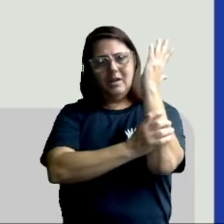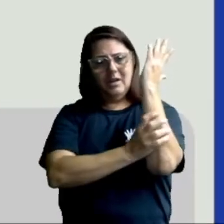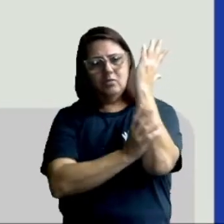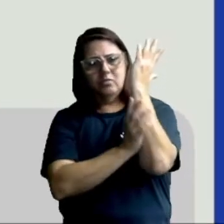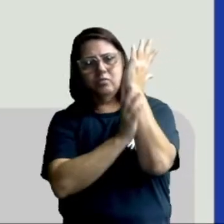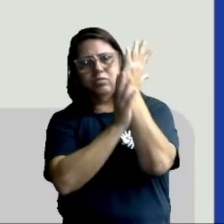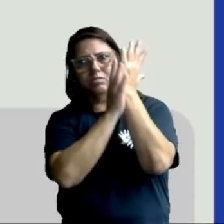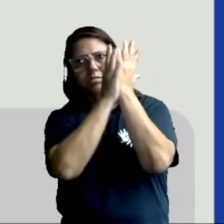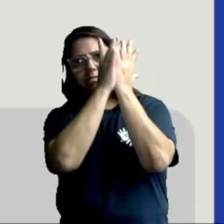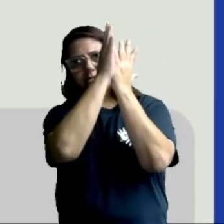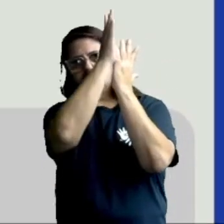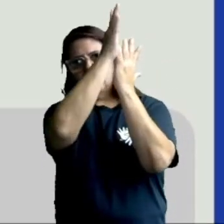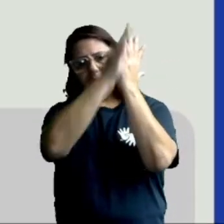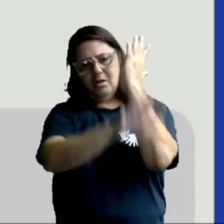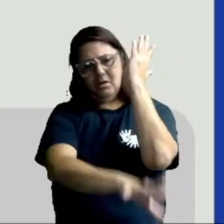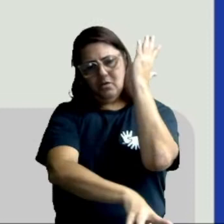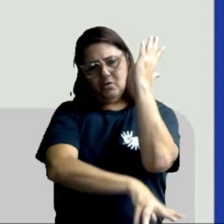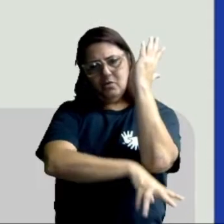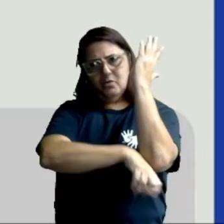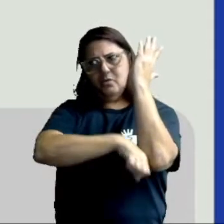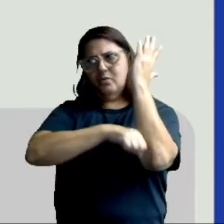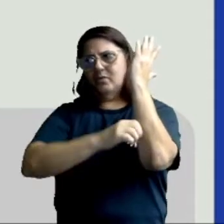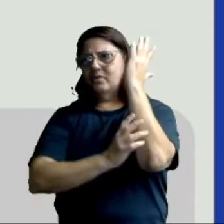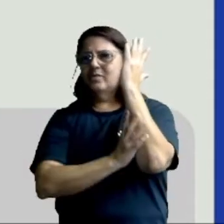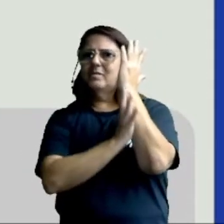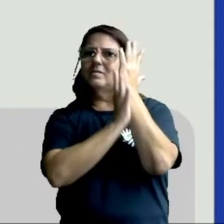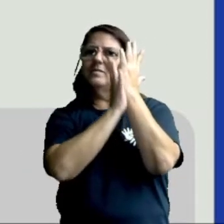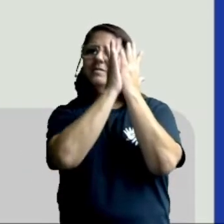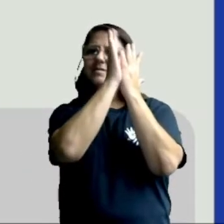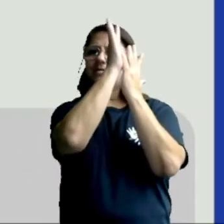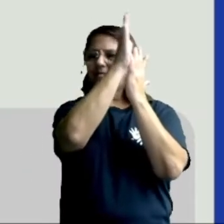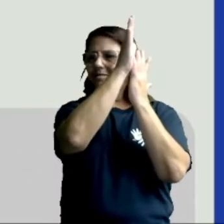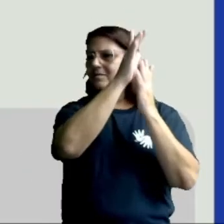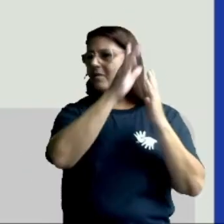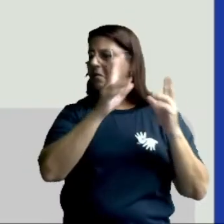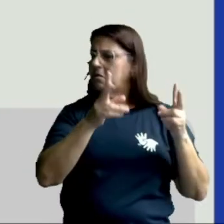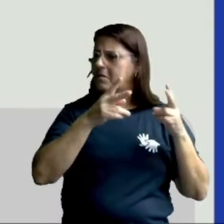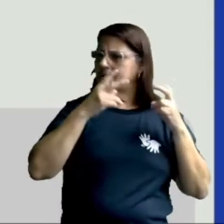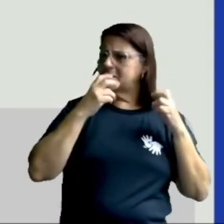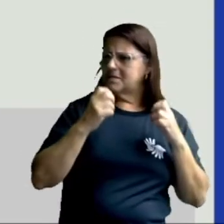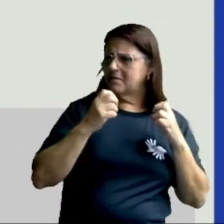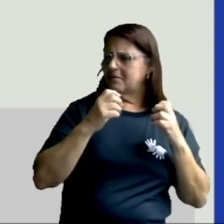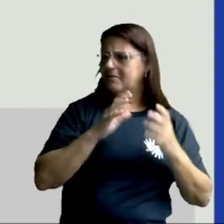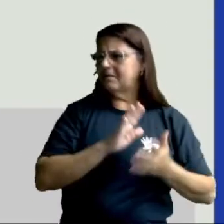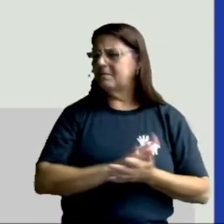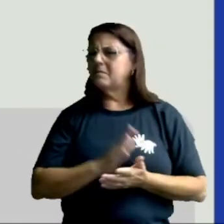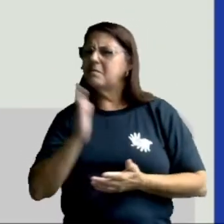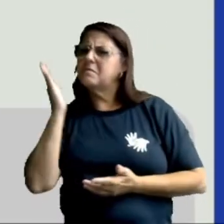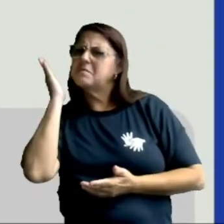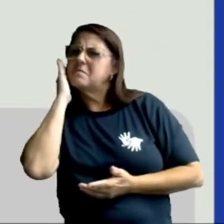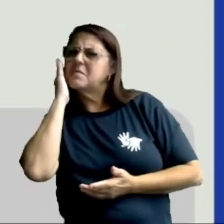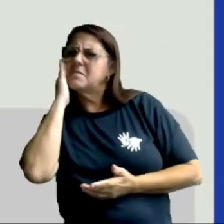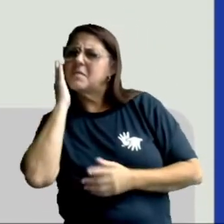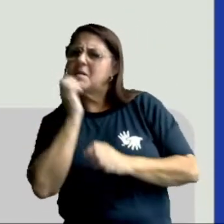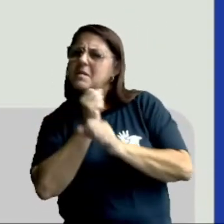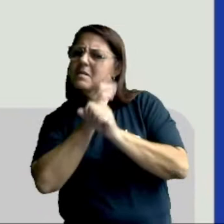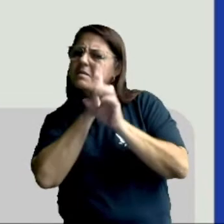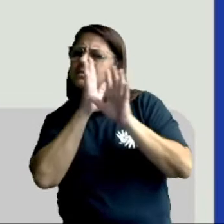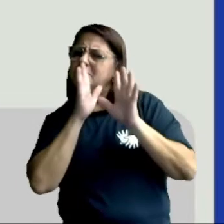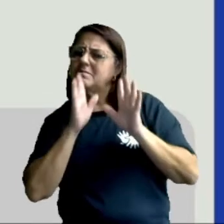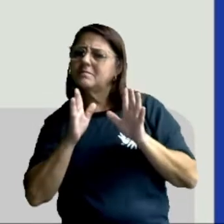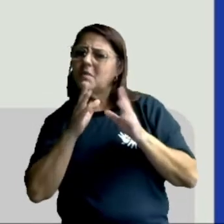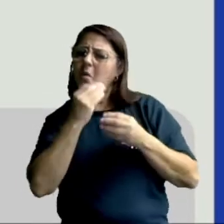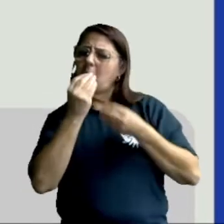para toda a planta. Vamos ver melhor como é esse processo. Vamos entender melhor como